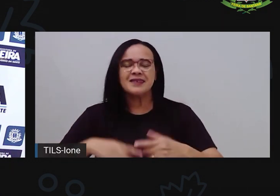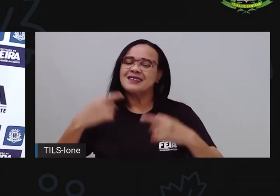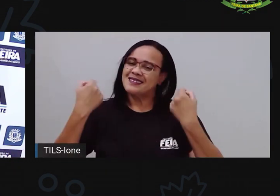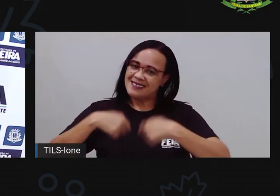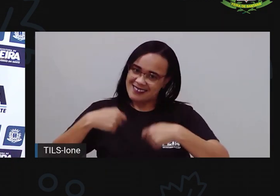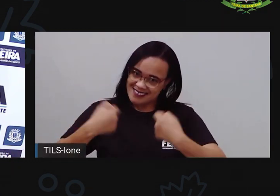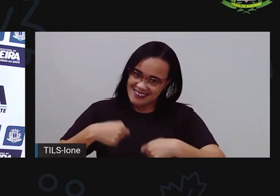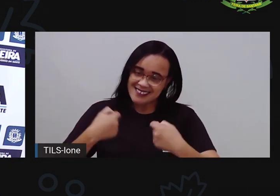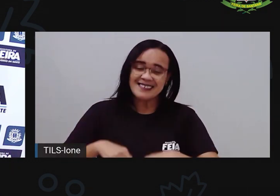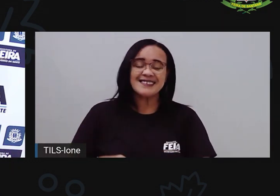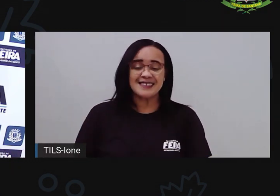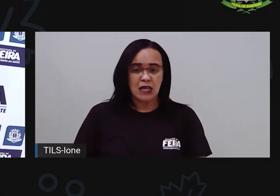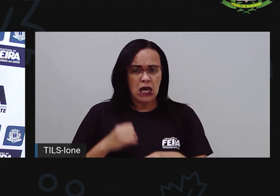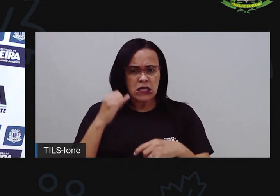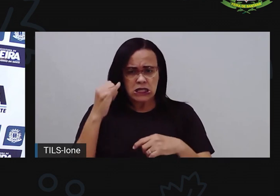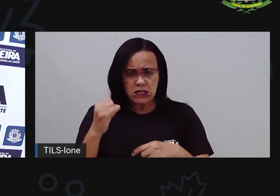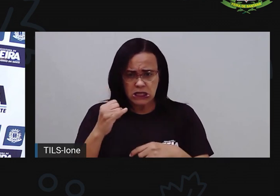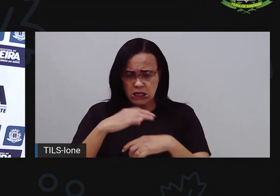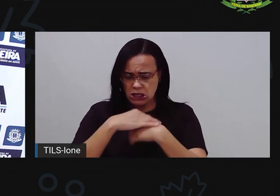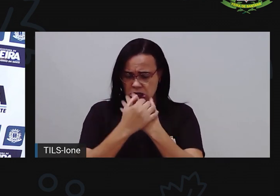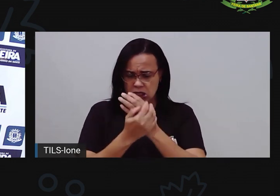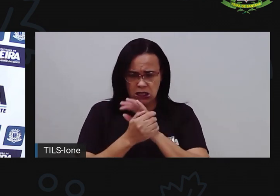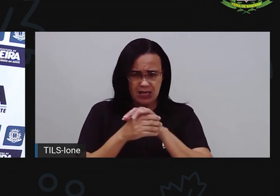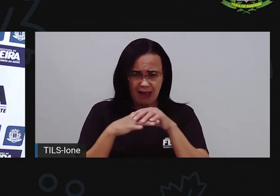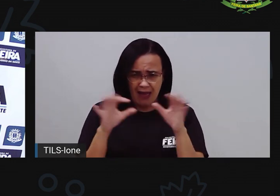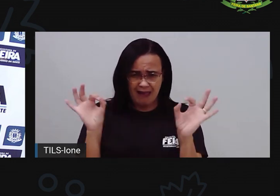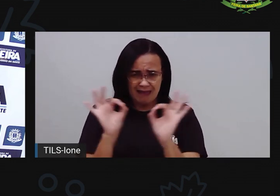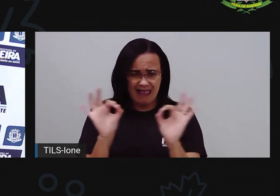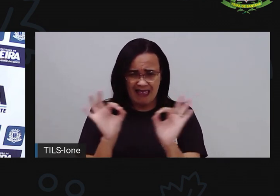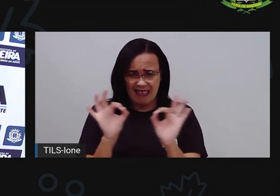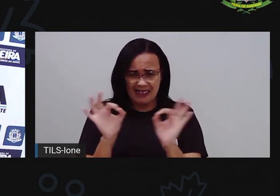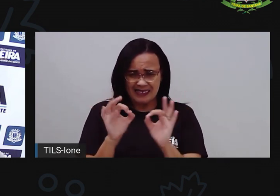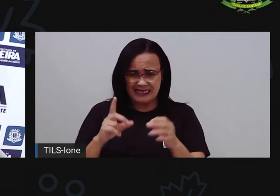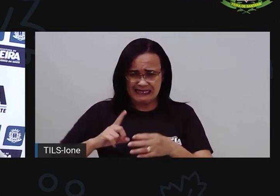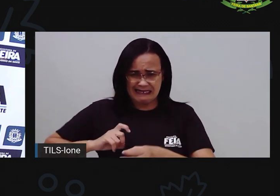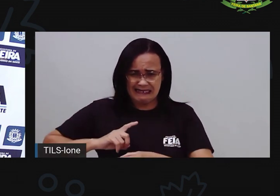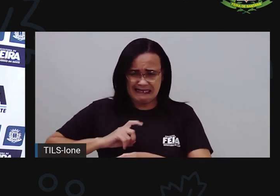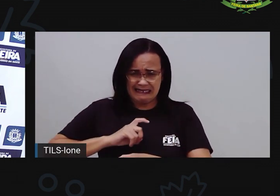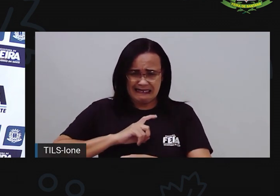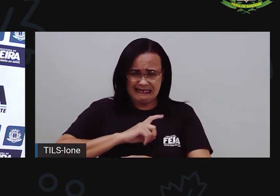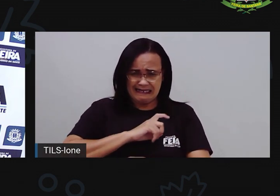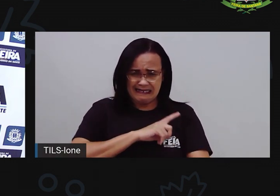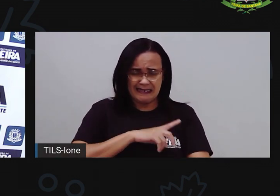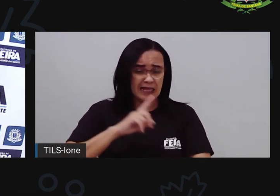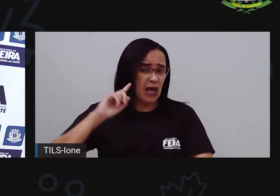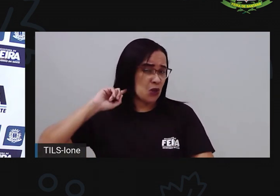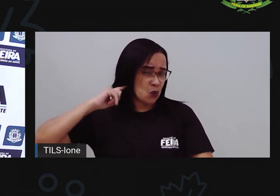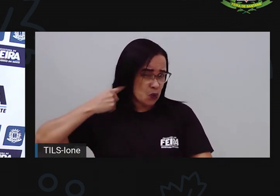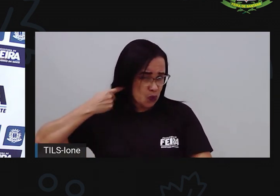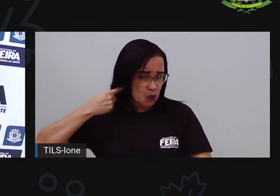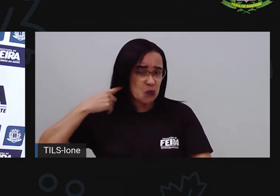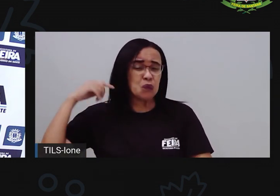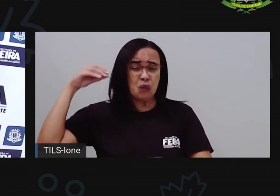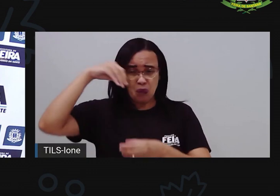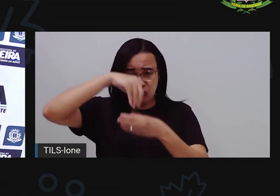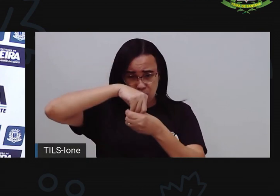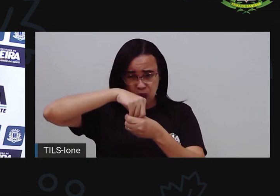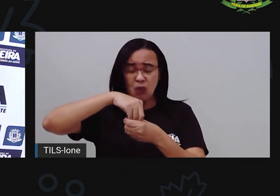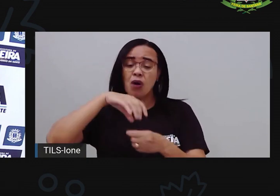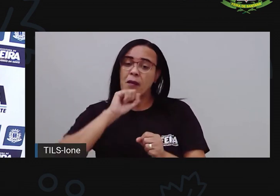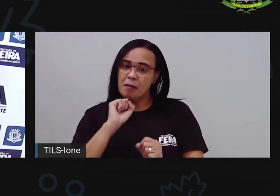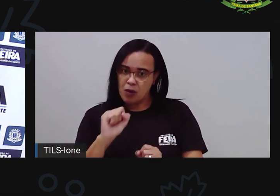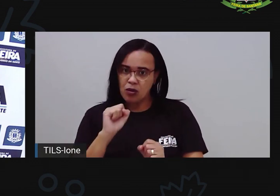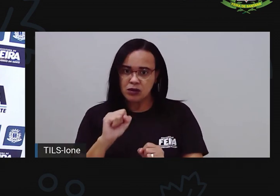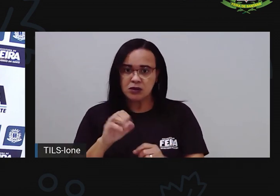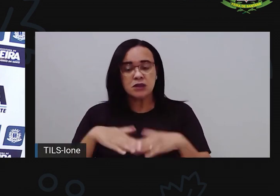comer, né? Leva bichinhos para dentro da barriga, né? Que são as verminoses. Então, é importante, né? A gente ter esses hábitos para